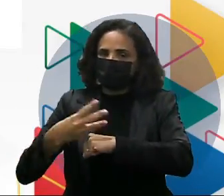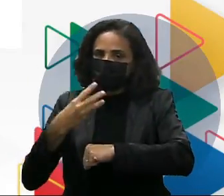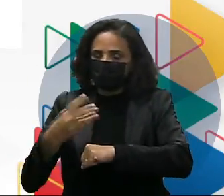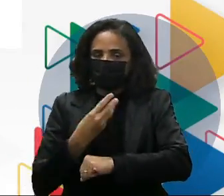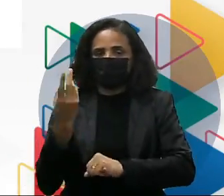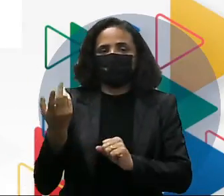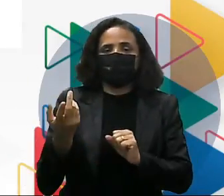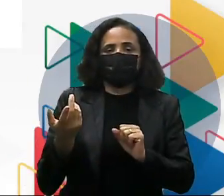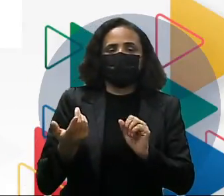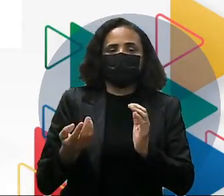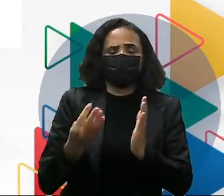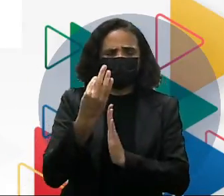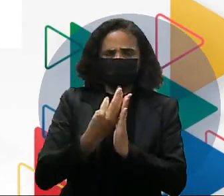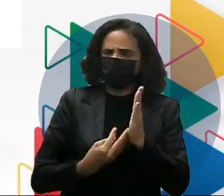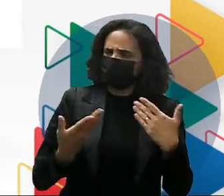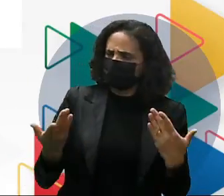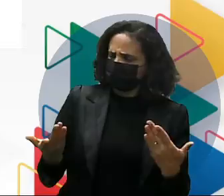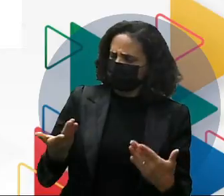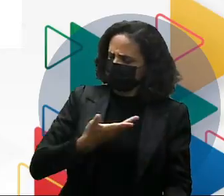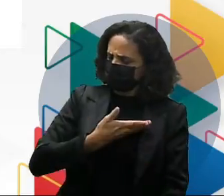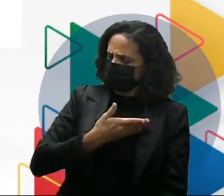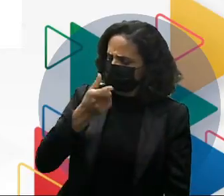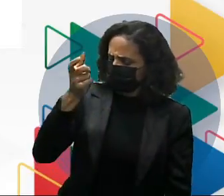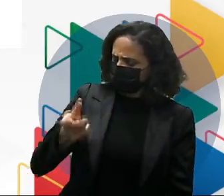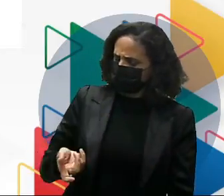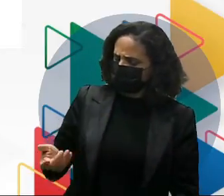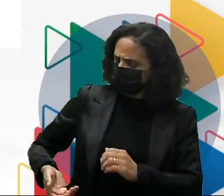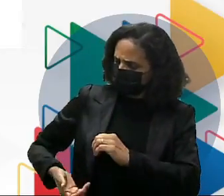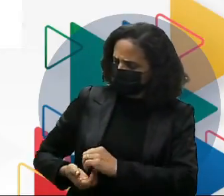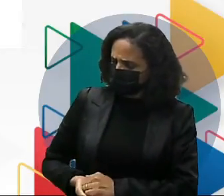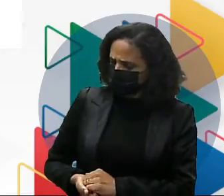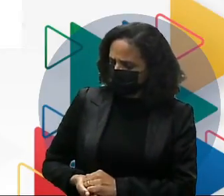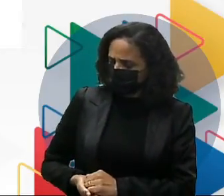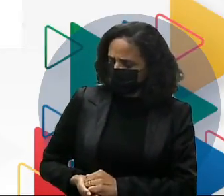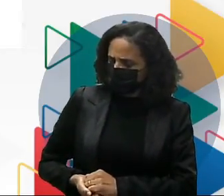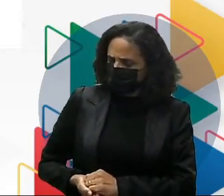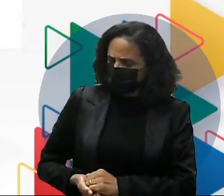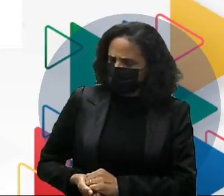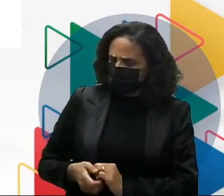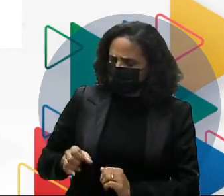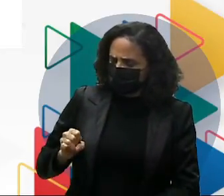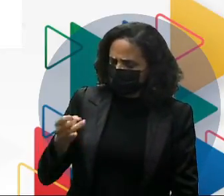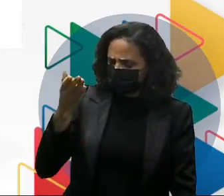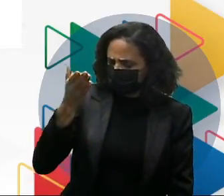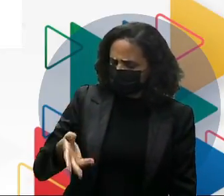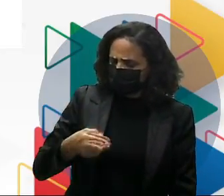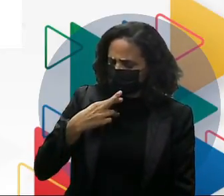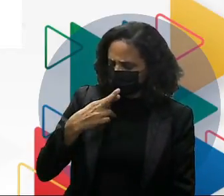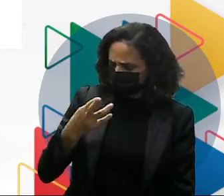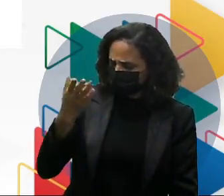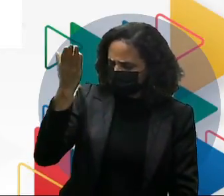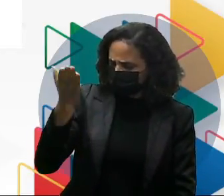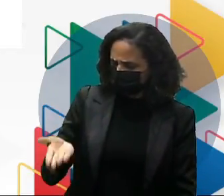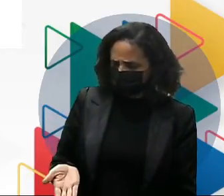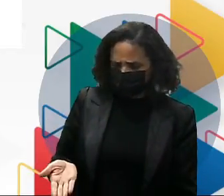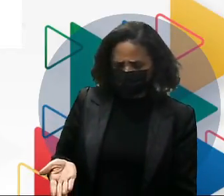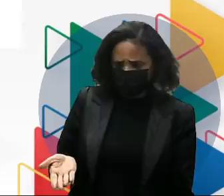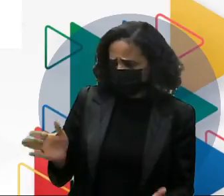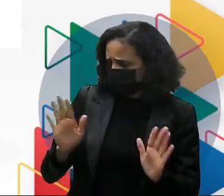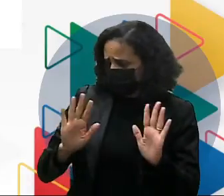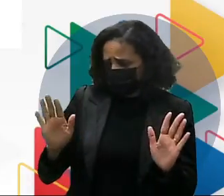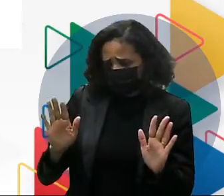Aí o seu colega simplesmente vira responde. Se o chatbot responde, você seria inútil.